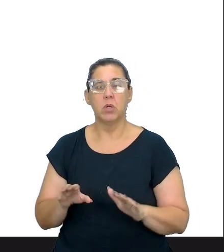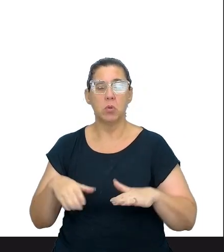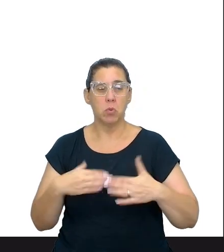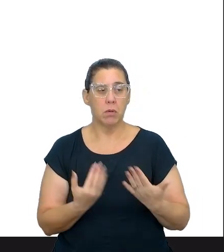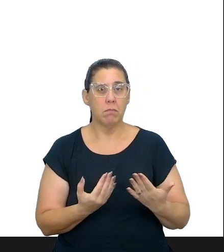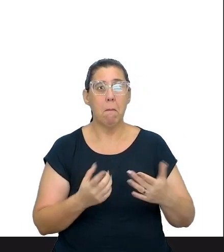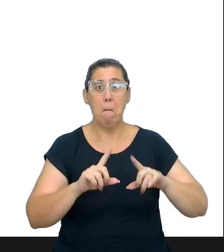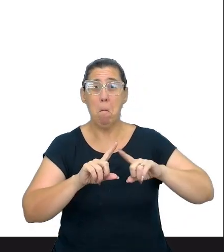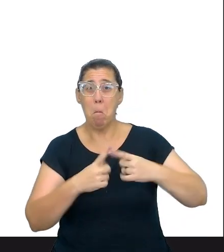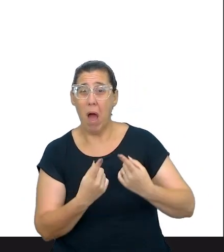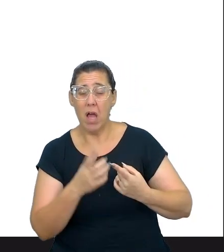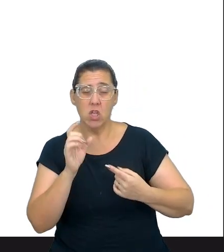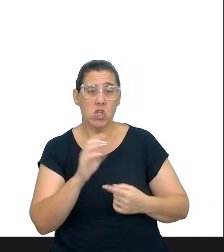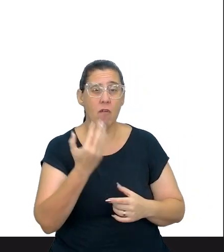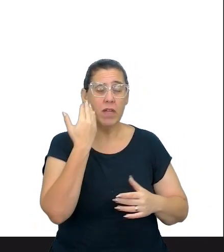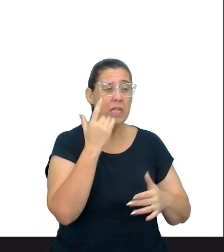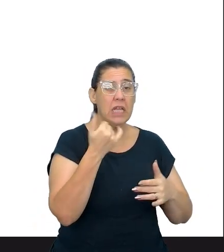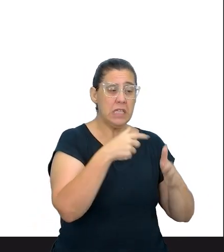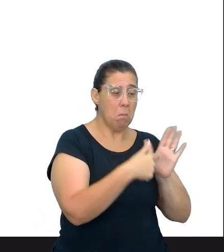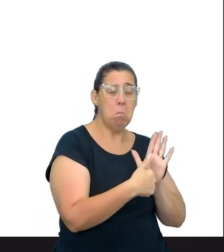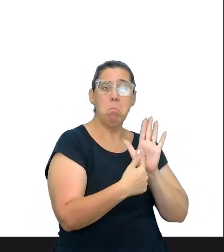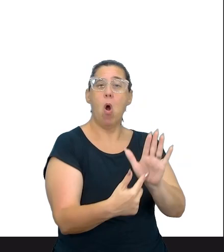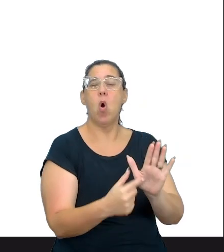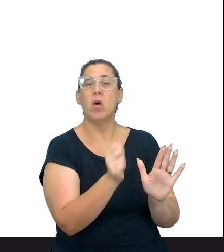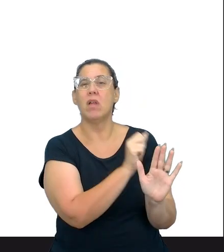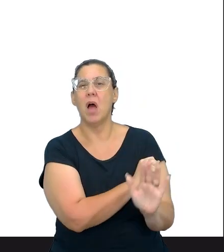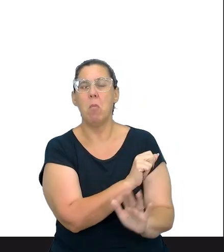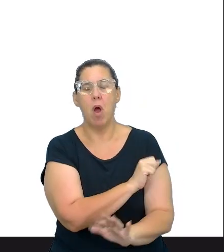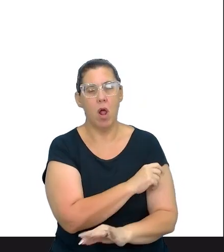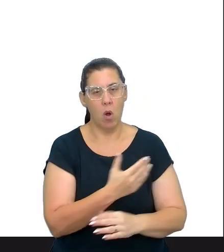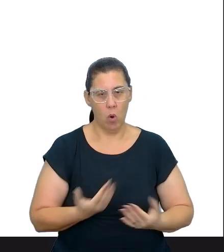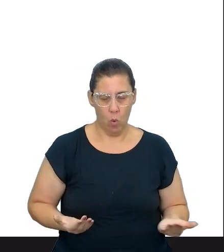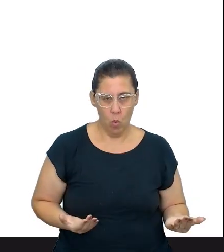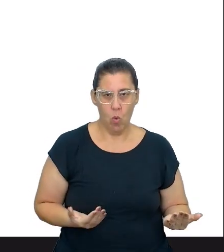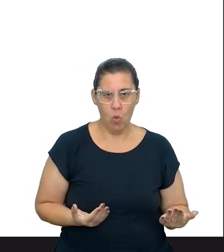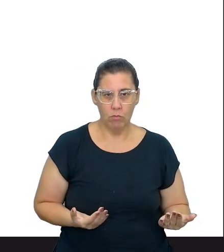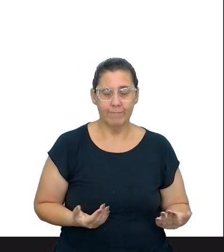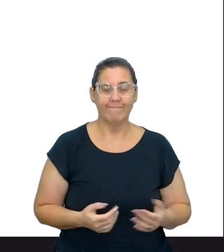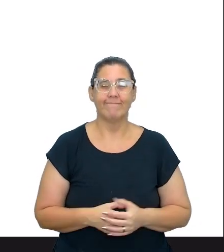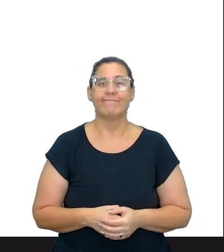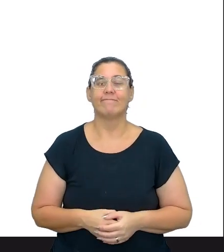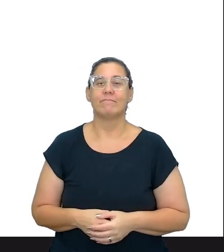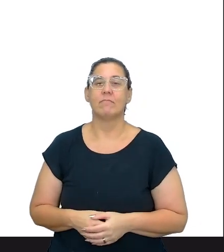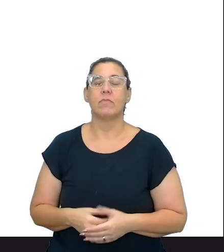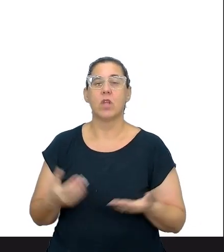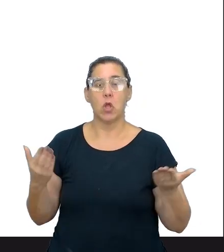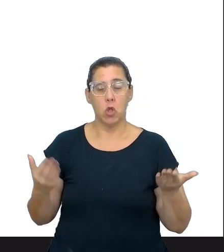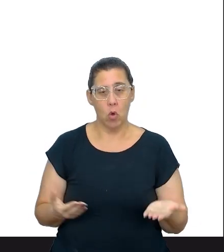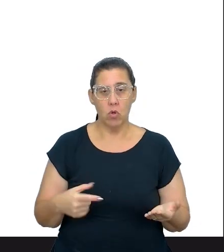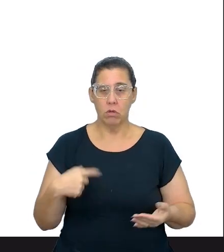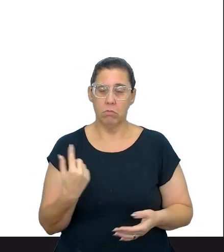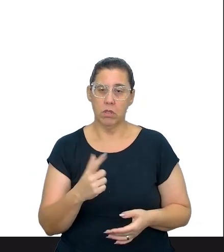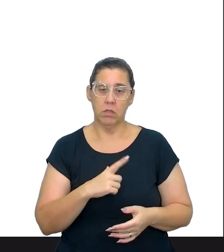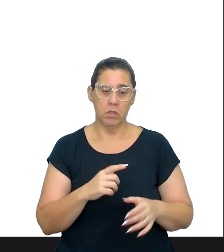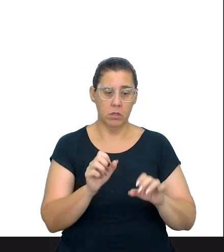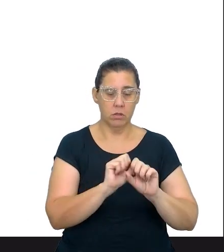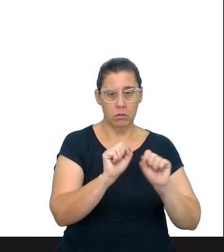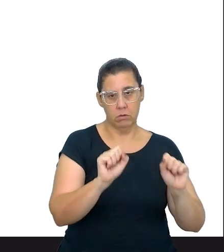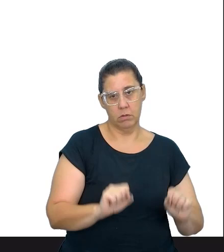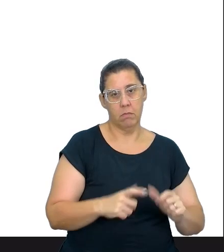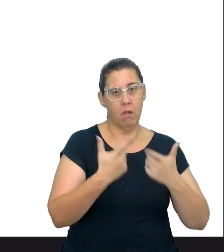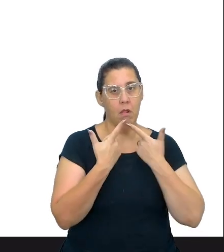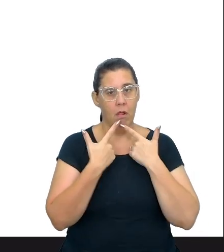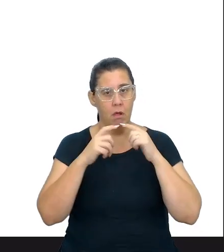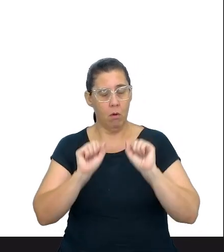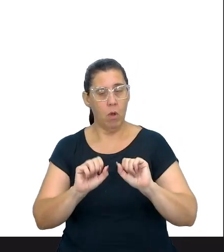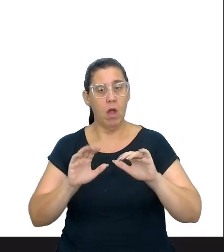apresentado esse gênero para ele, quando é trabalhado esse gênero, quando é provocado. E hoje a gente trabalha no sistema da epilinguística,